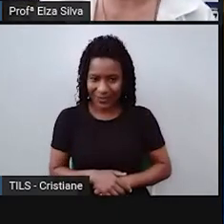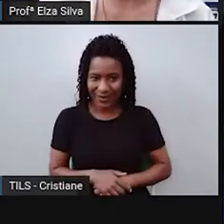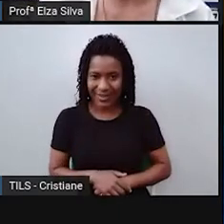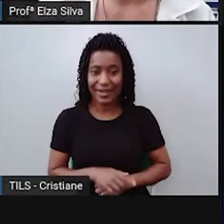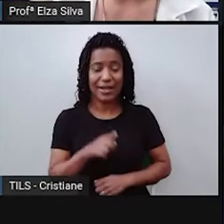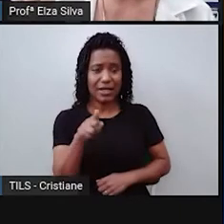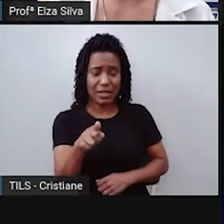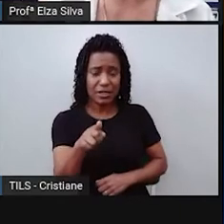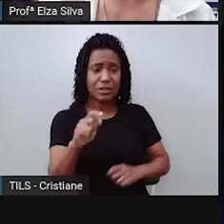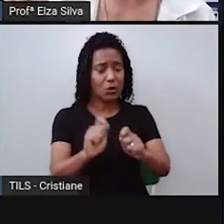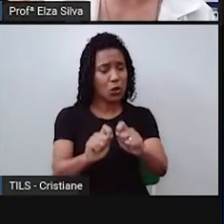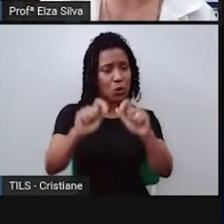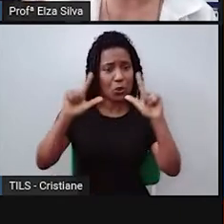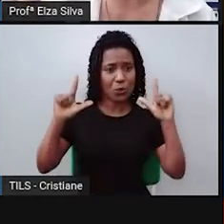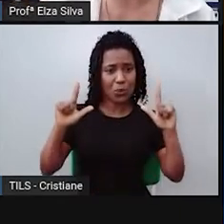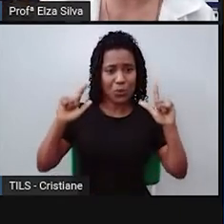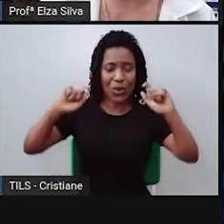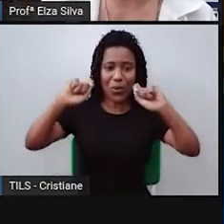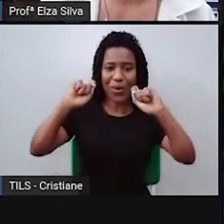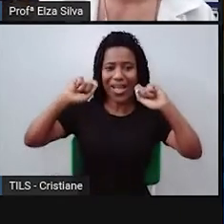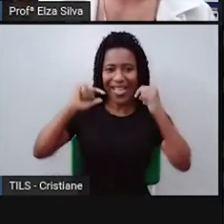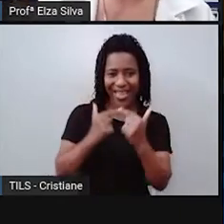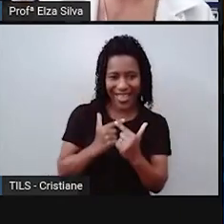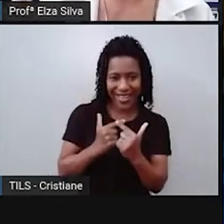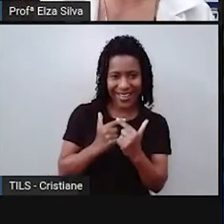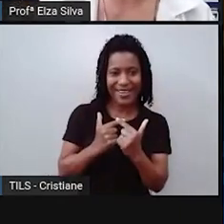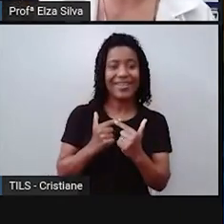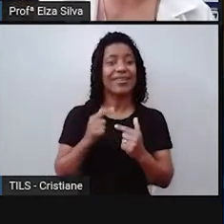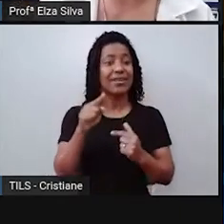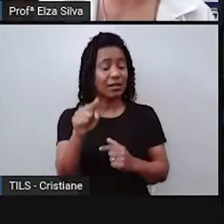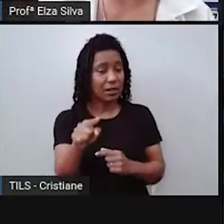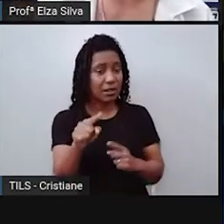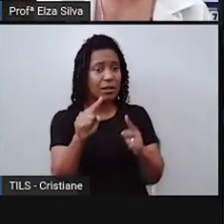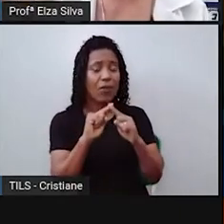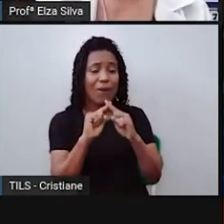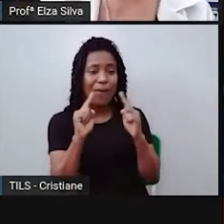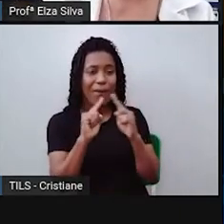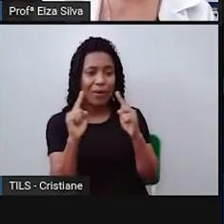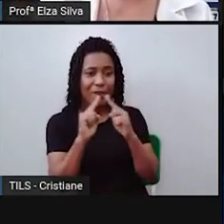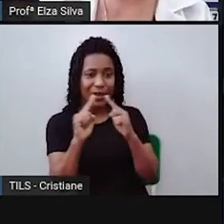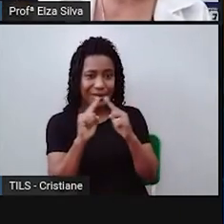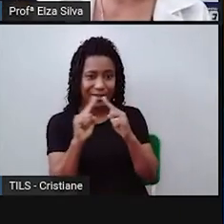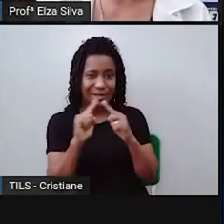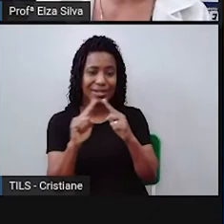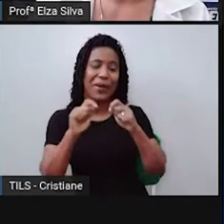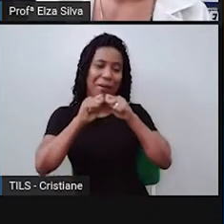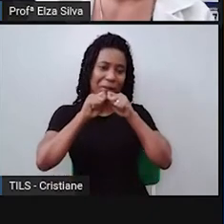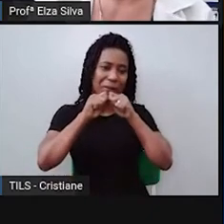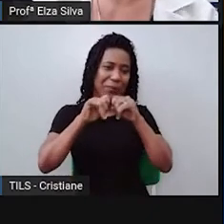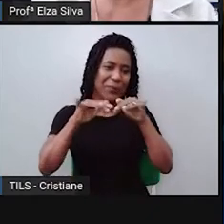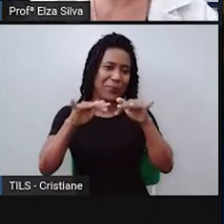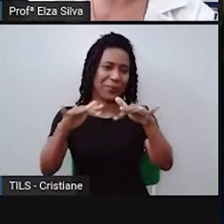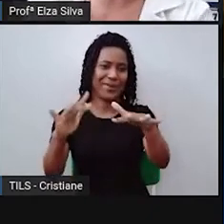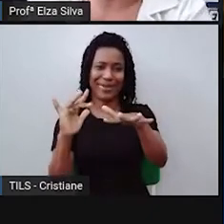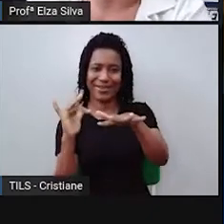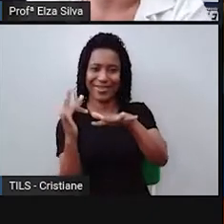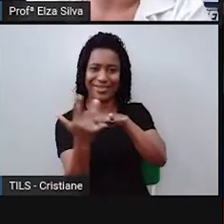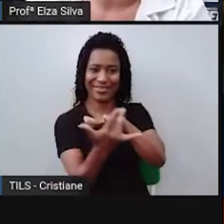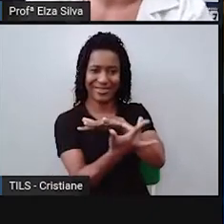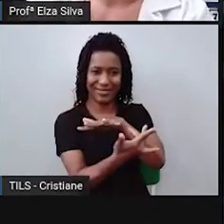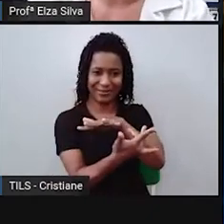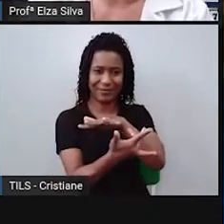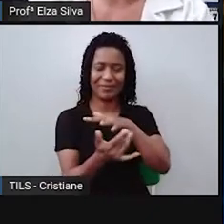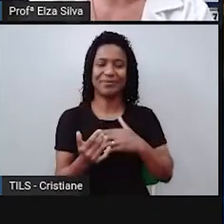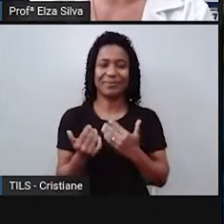crítica à disseminação desse gênero textual pelas redes sociais. E ele diz assim,